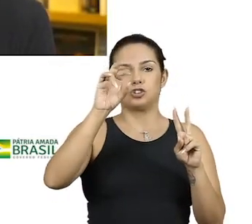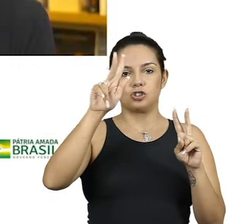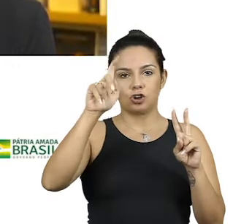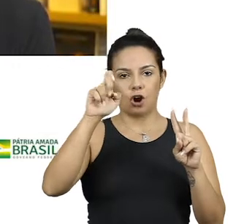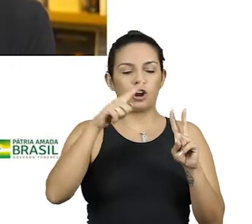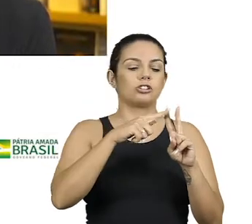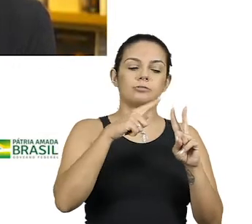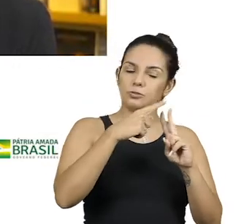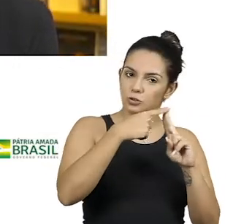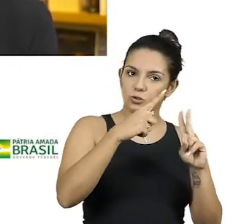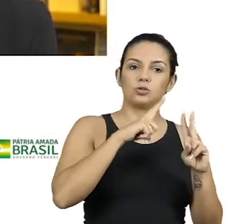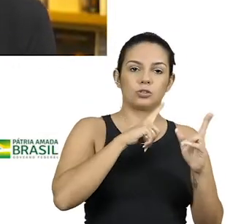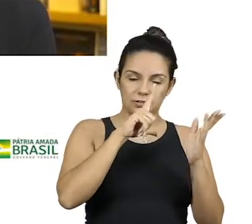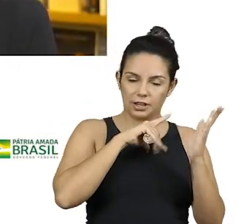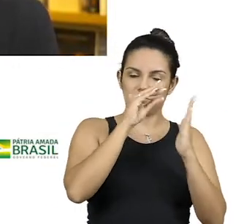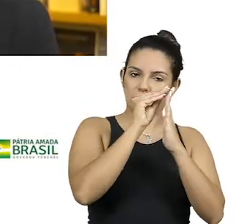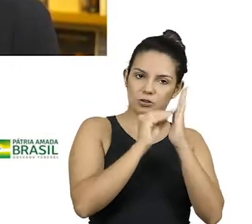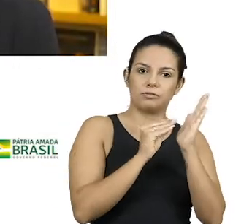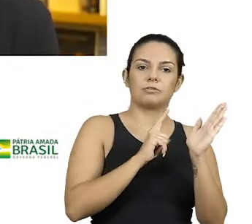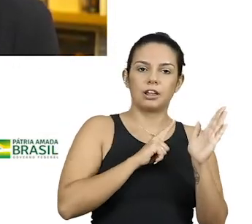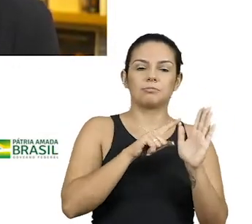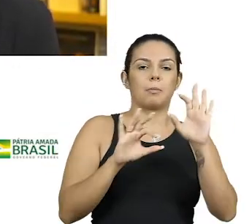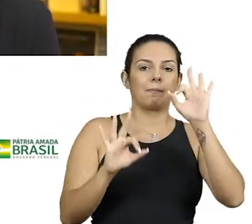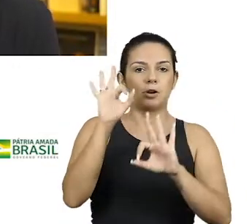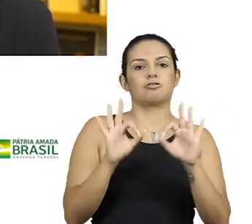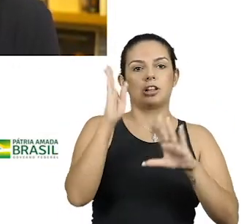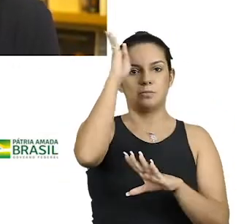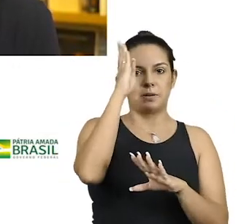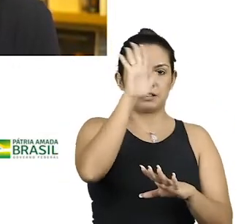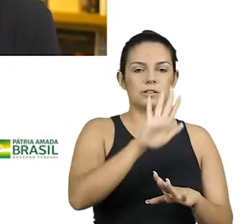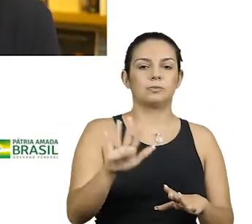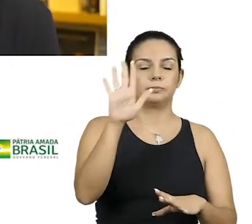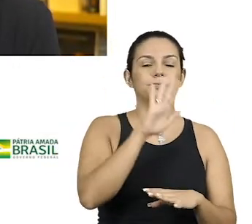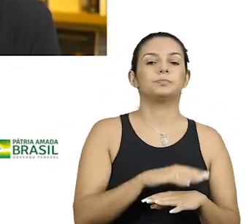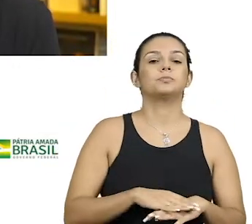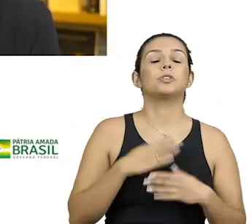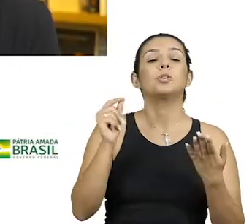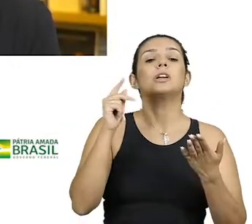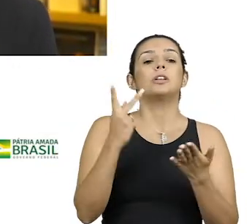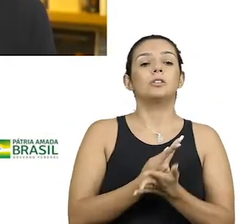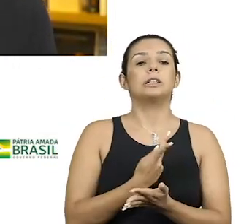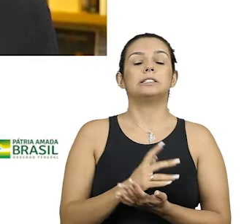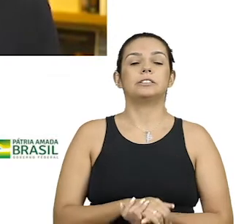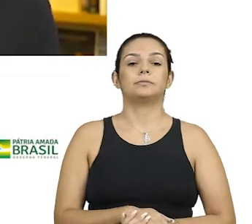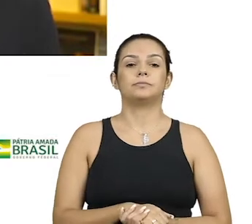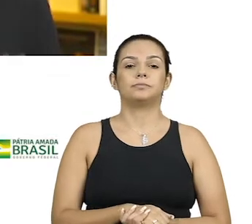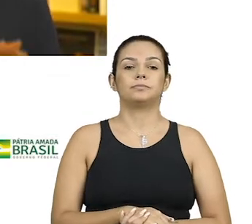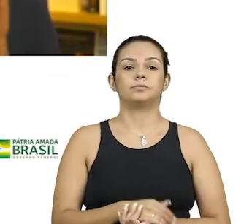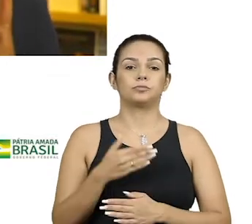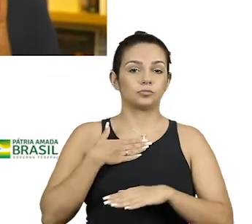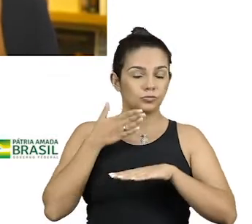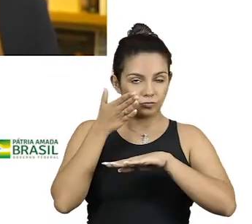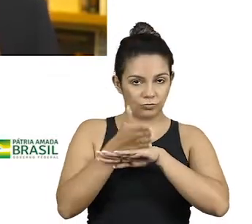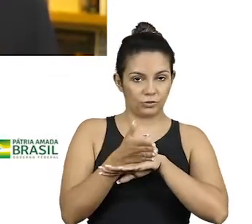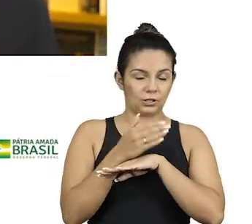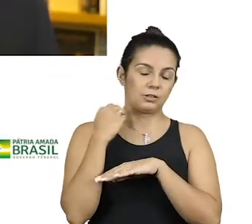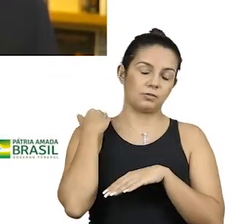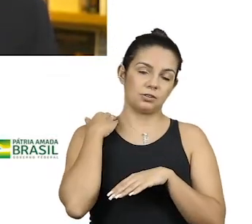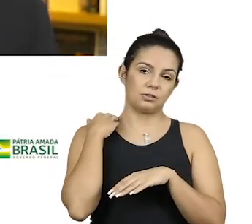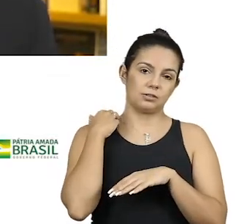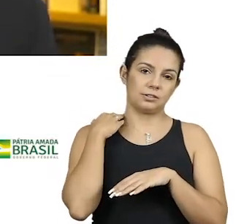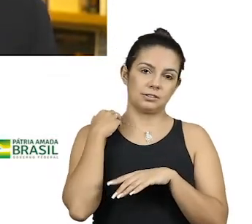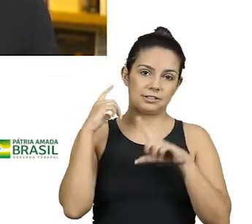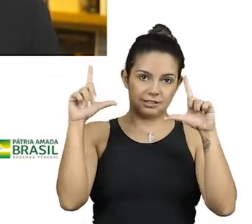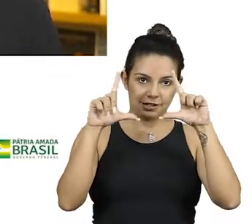dos dois trabalhos. Aí, que aconteceu? Afonso, eu fui e não só caí na